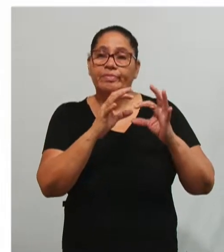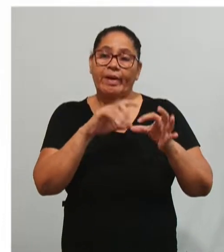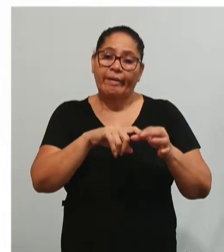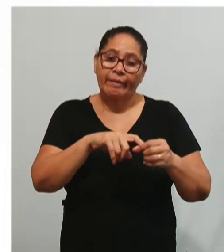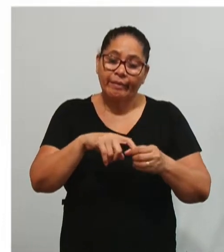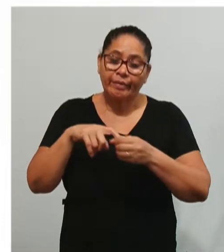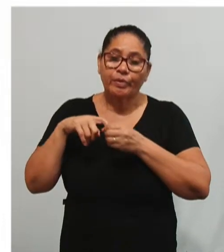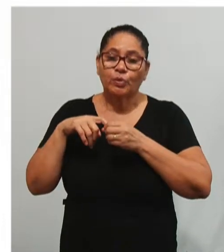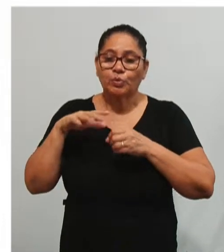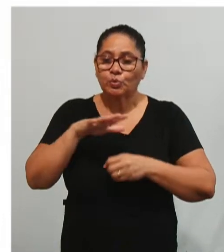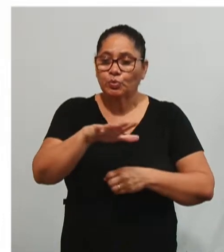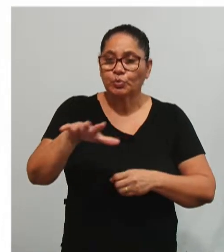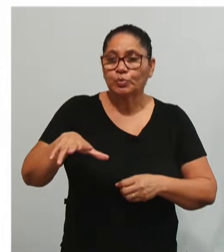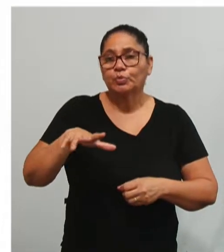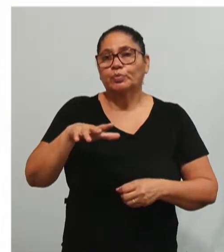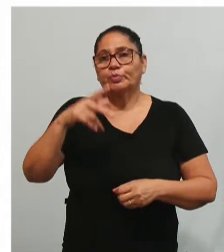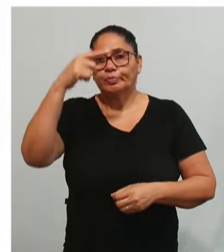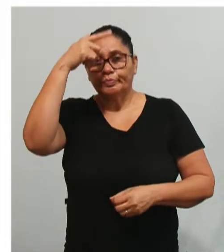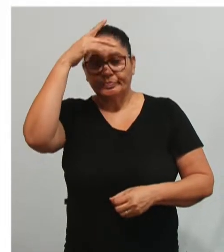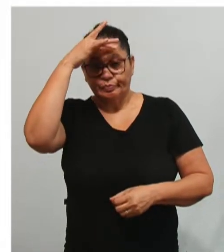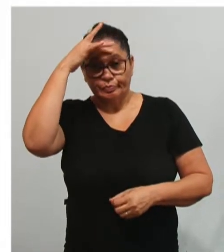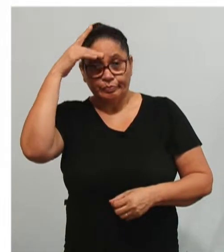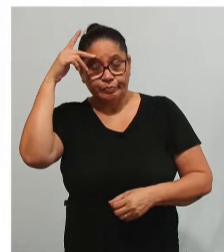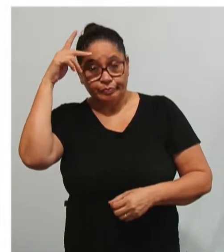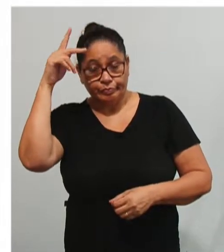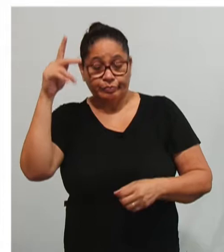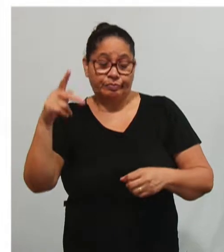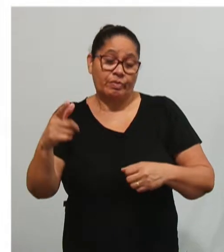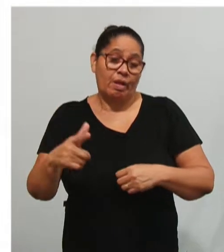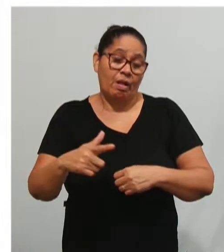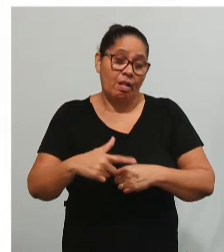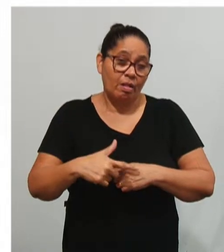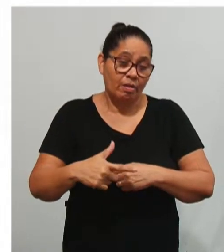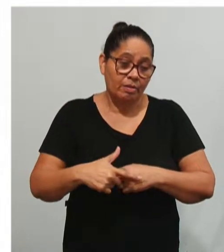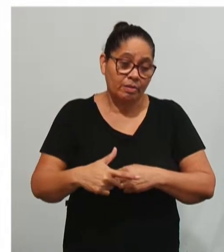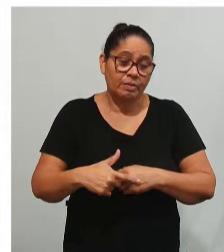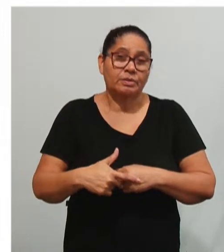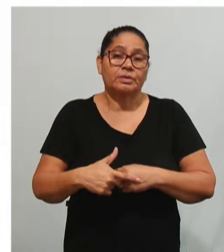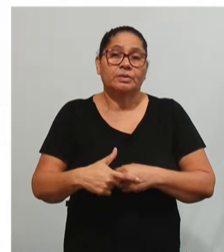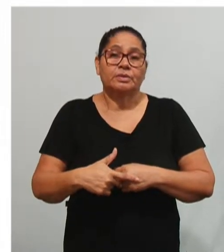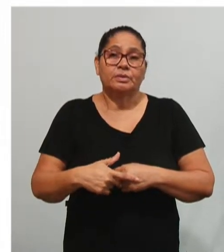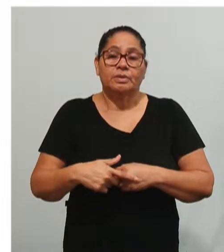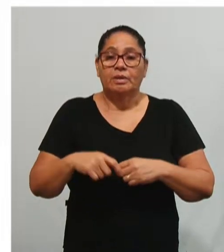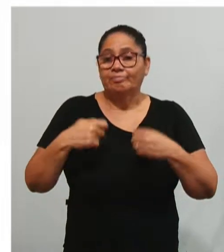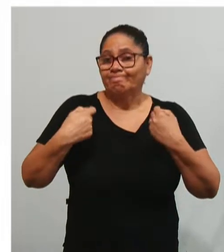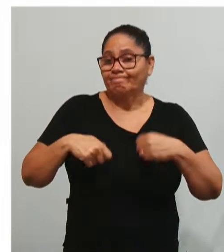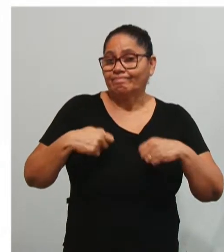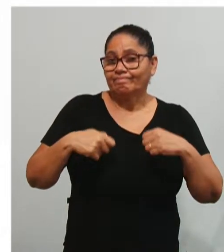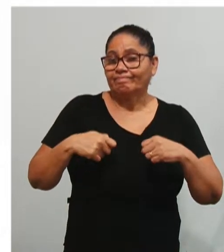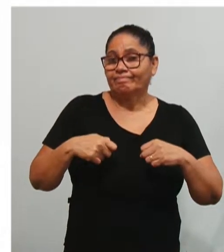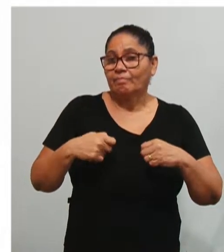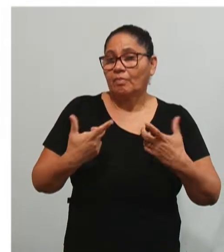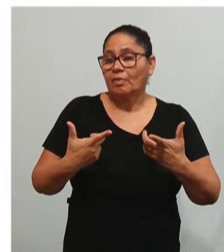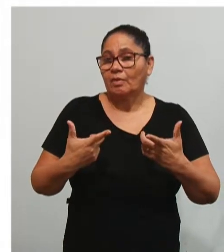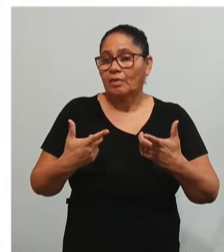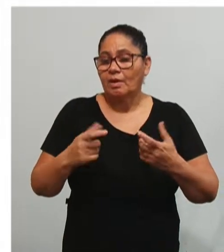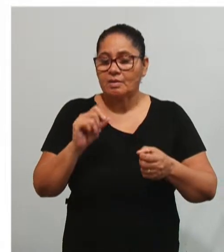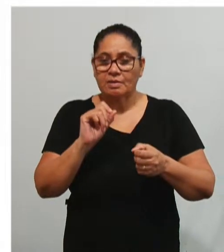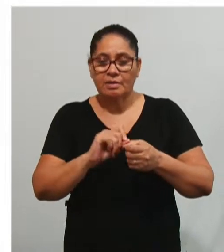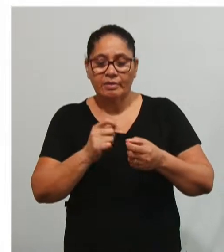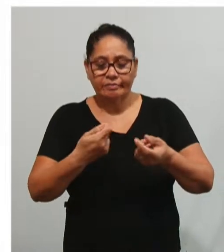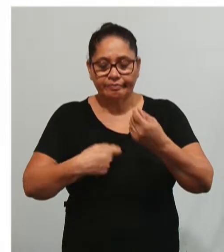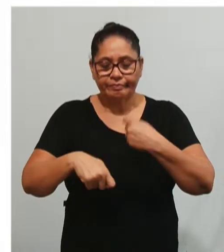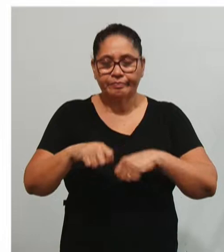espaço, pessoas, porque esses elementos, eles devem ser considerados para o que? Realizar a